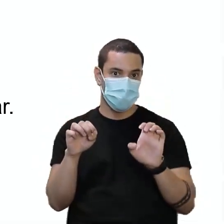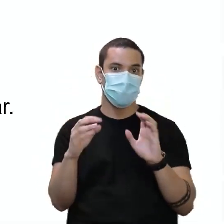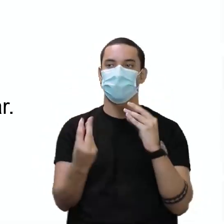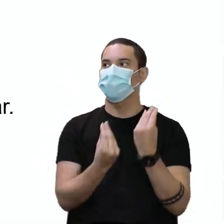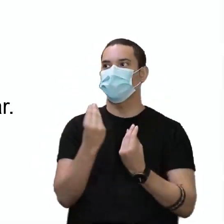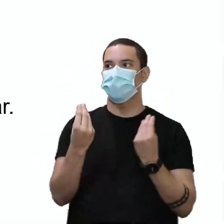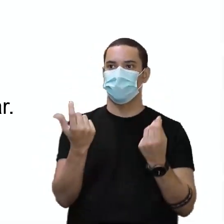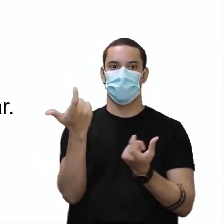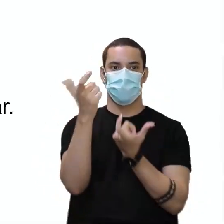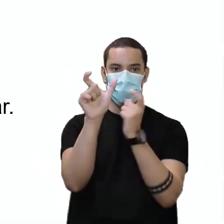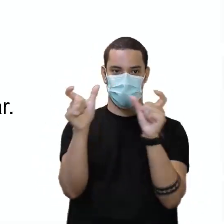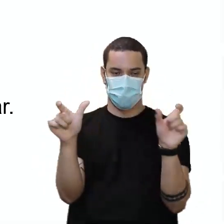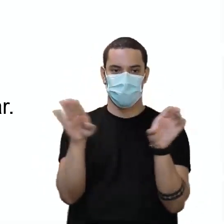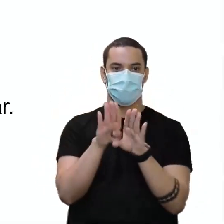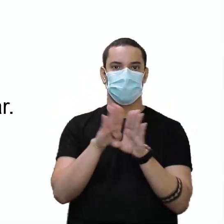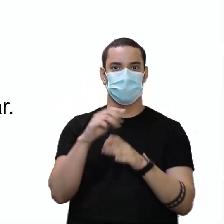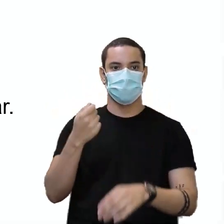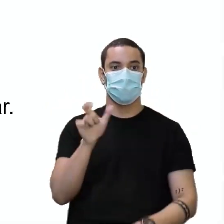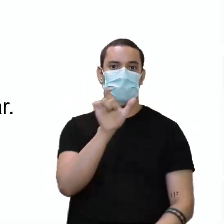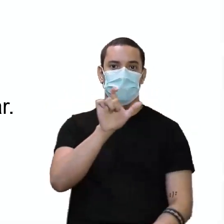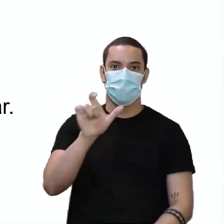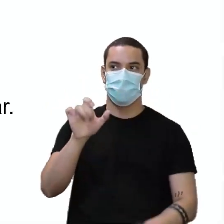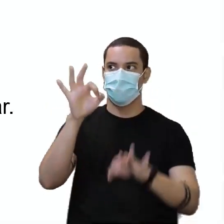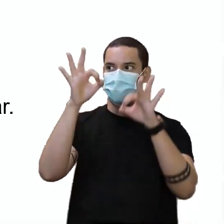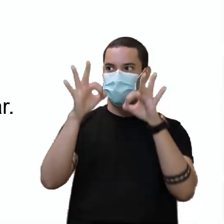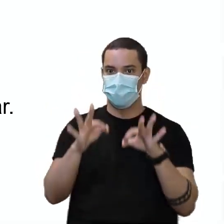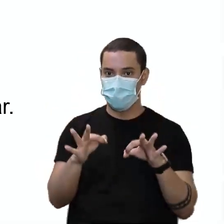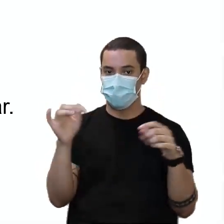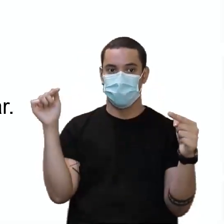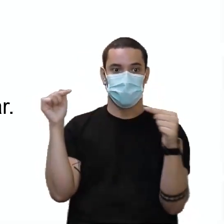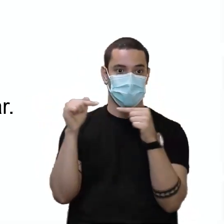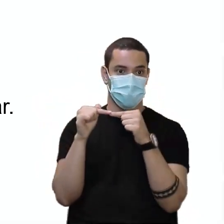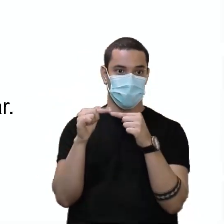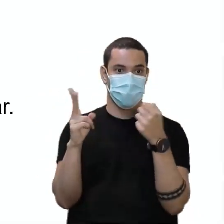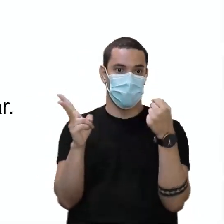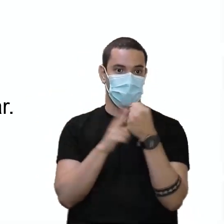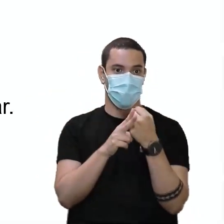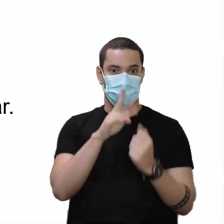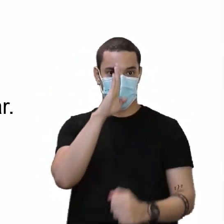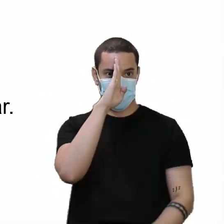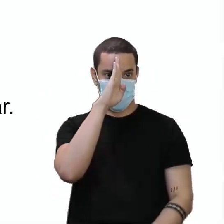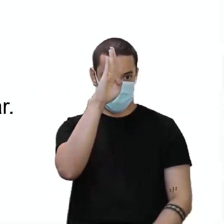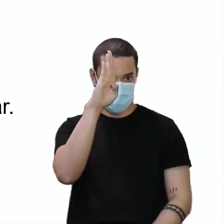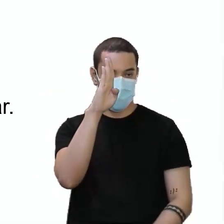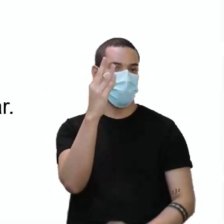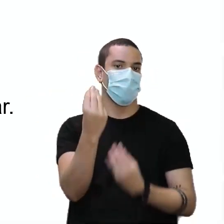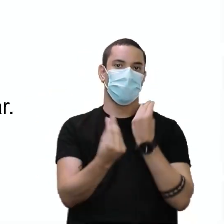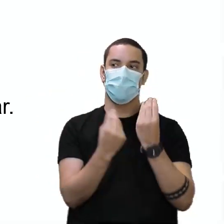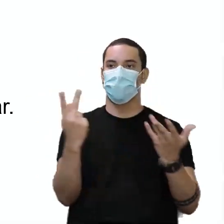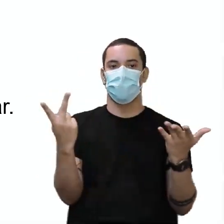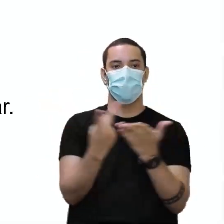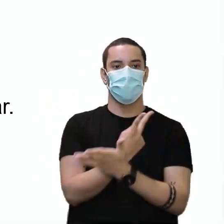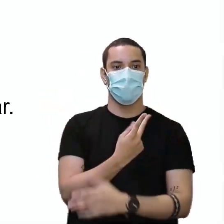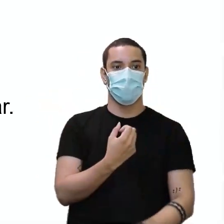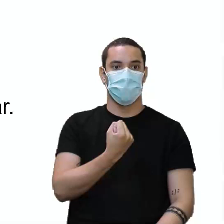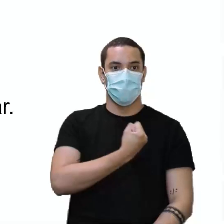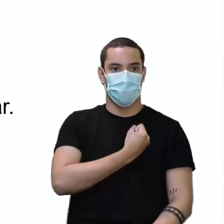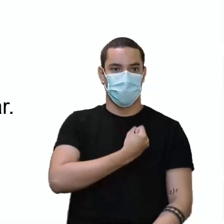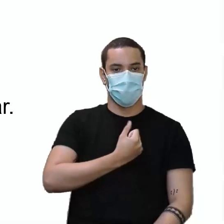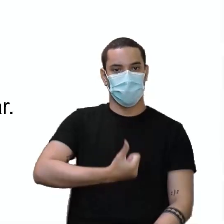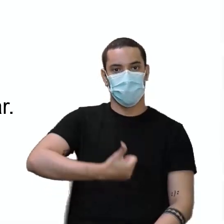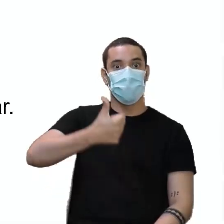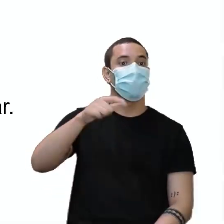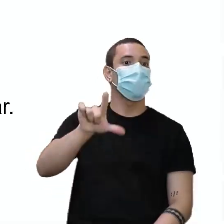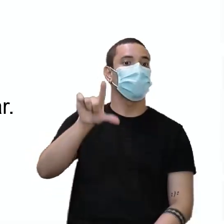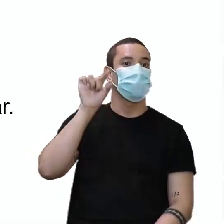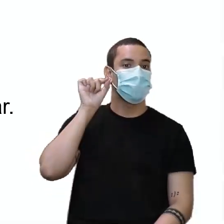has. E você precisa colocar ele com o verbo principal do participo passado. Na um, vocês escolheram